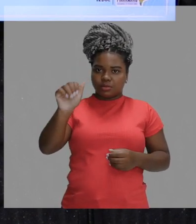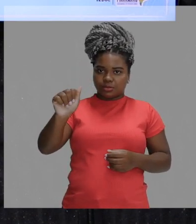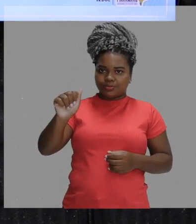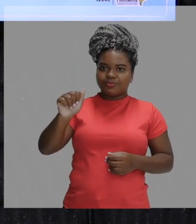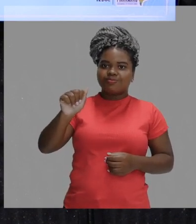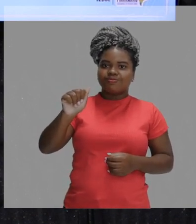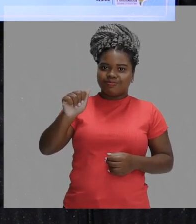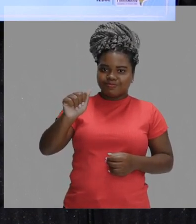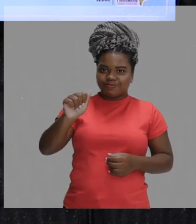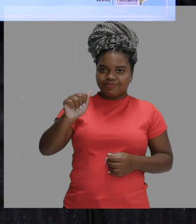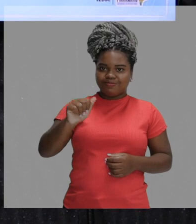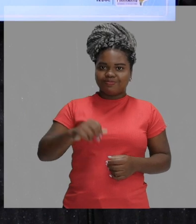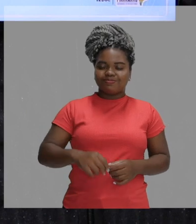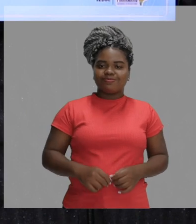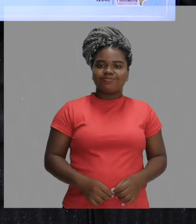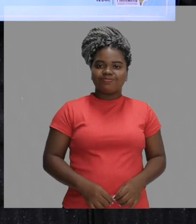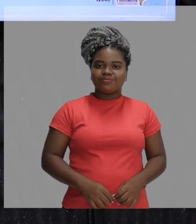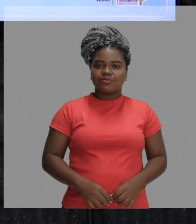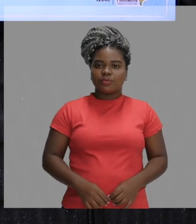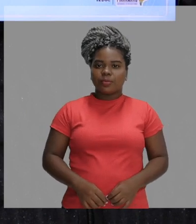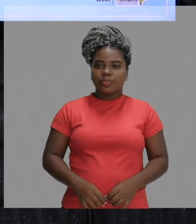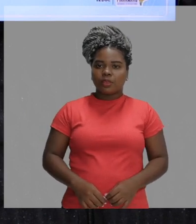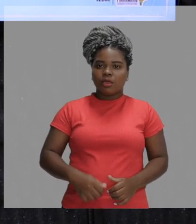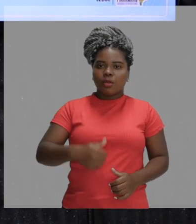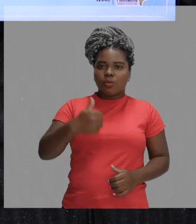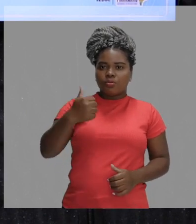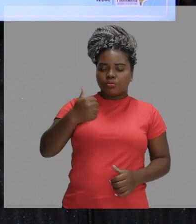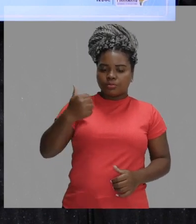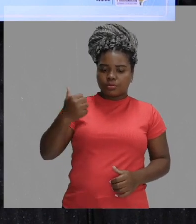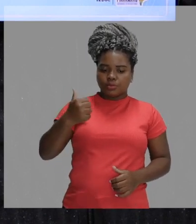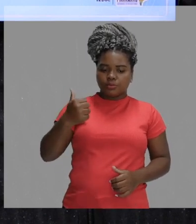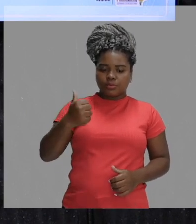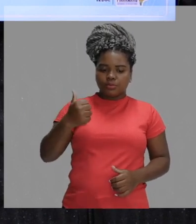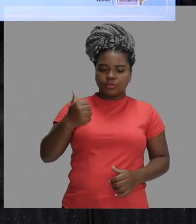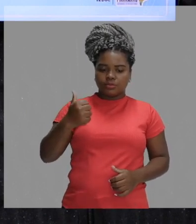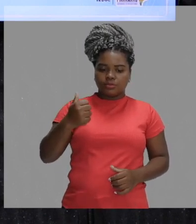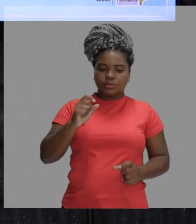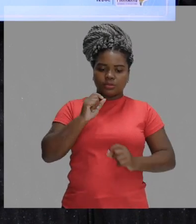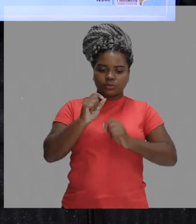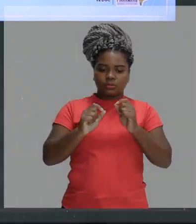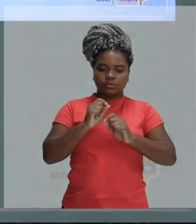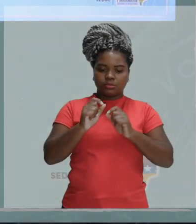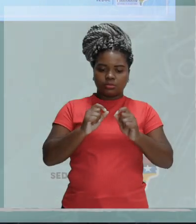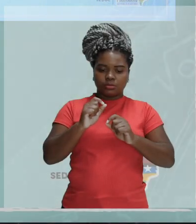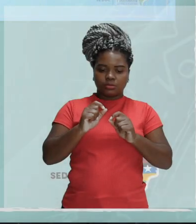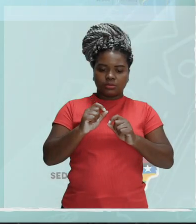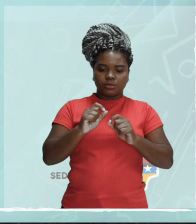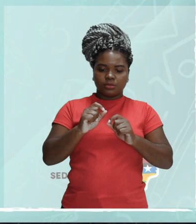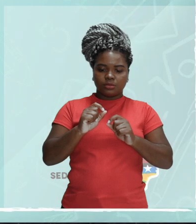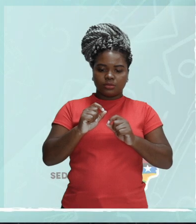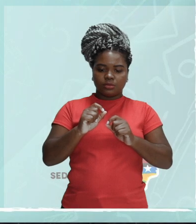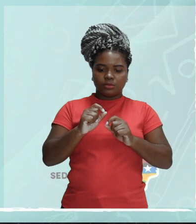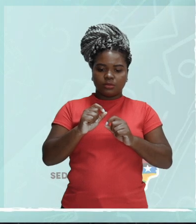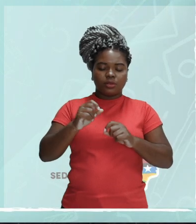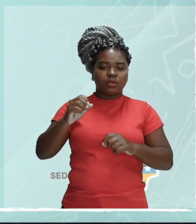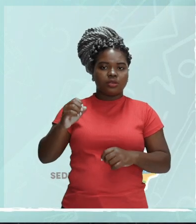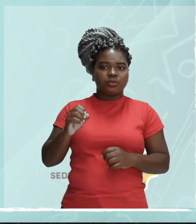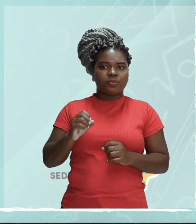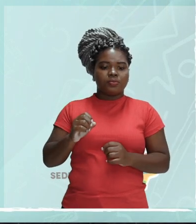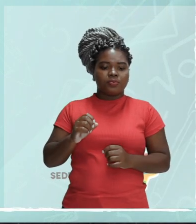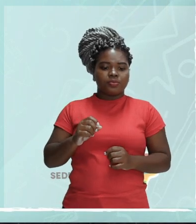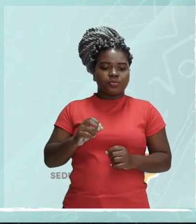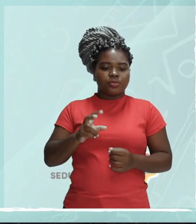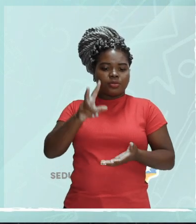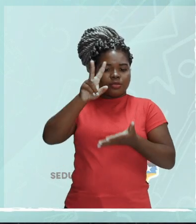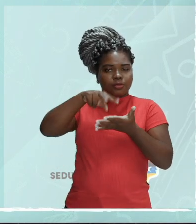da óptica geométrica. O primeiro princípio é o princípio da propagação reta e linha da luz. Em um meio